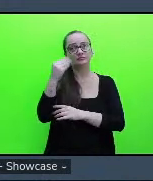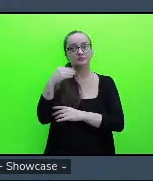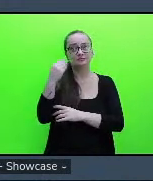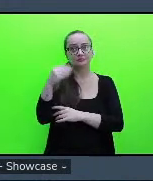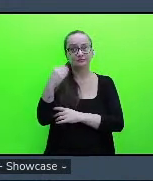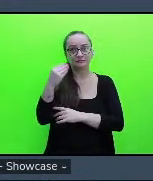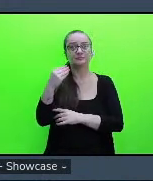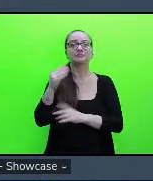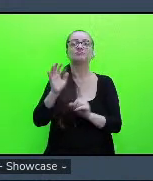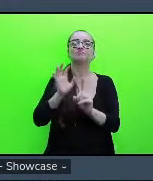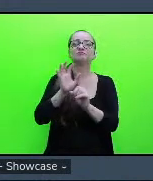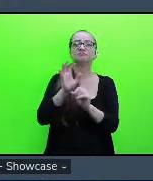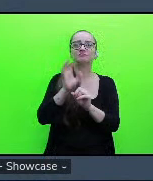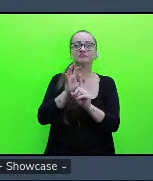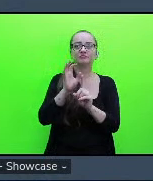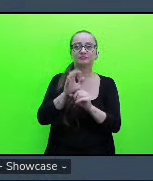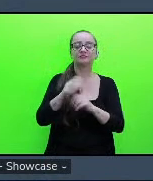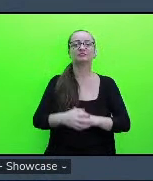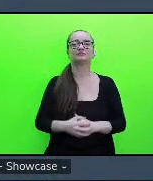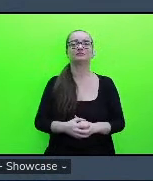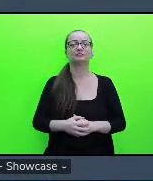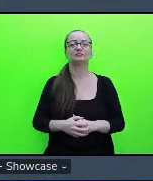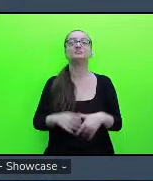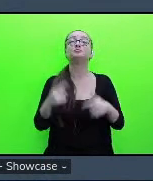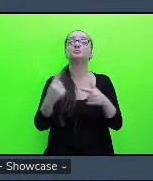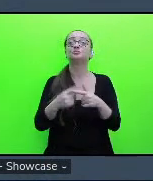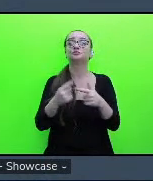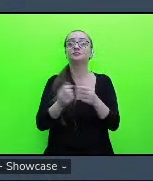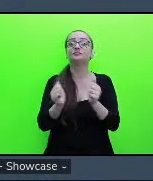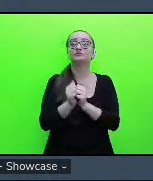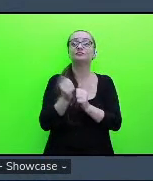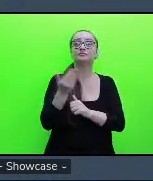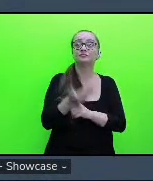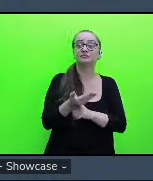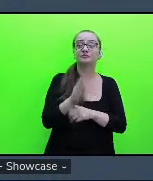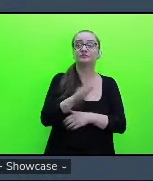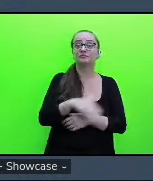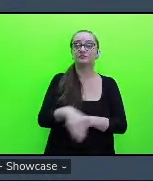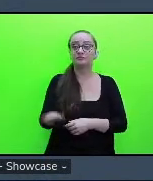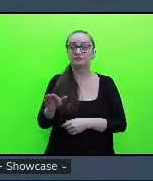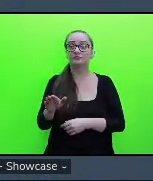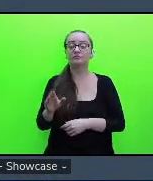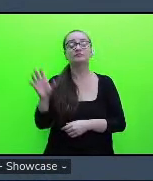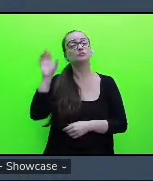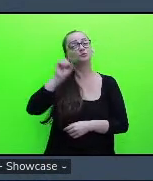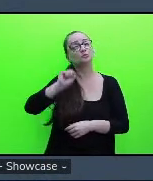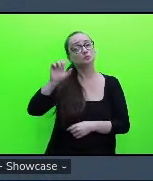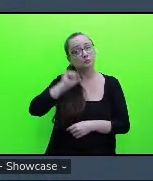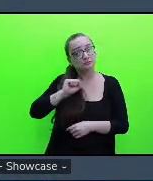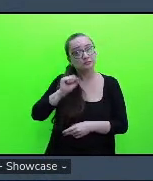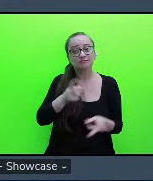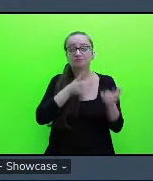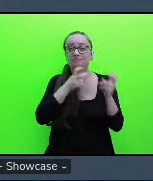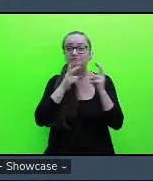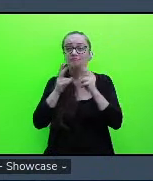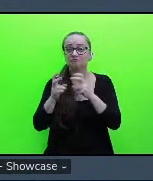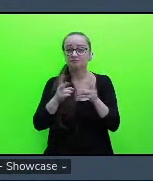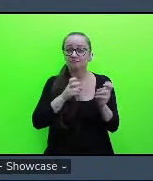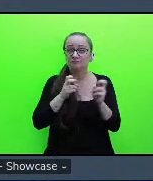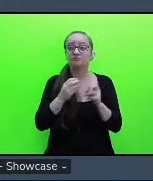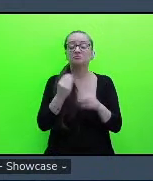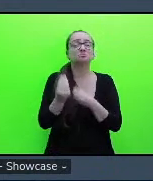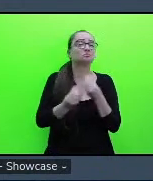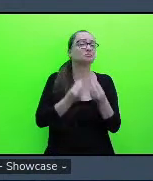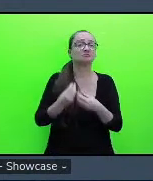afetam a imaginação pois através do que as crianças ouvem do que elas observam do que elas